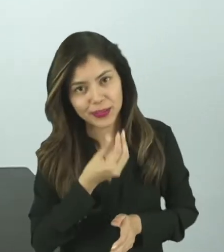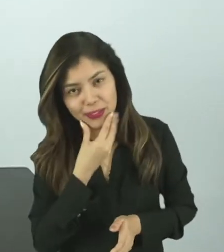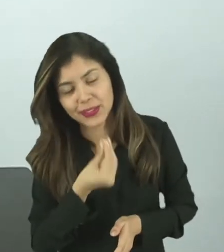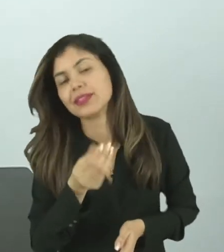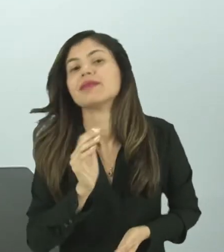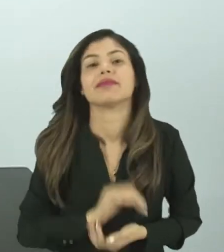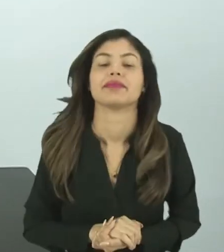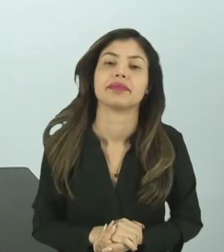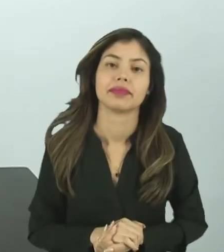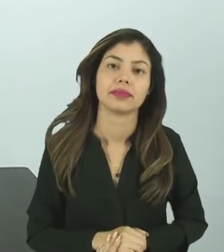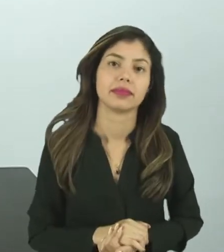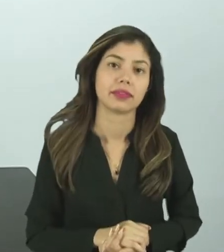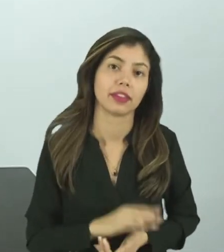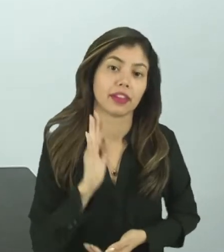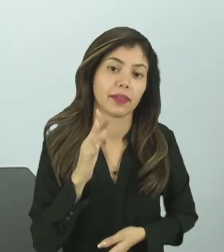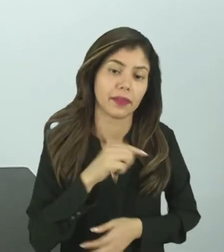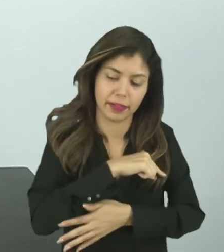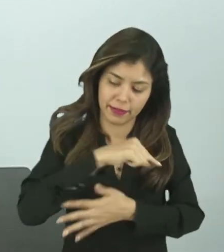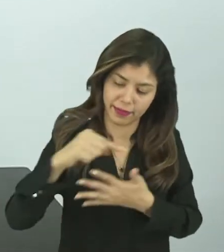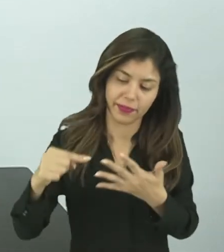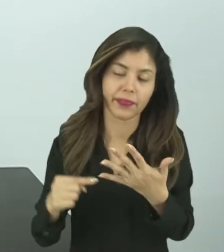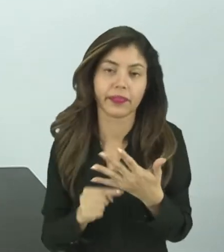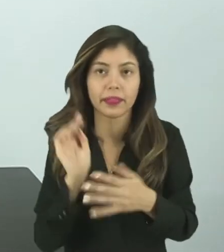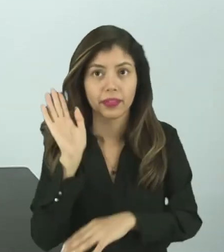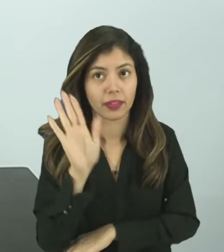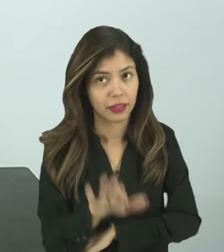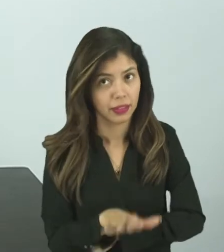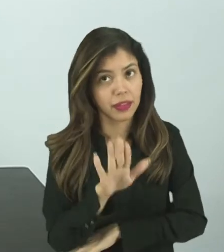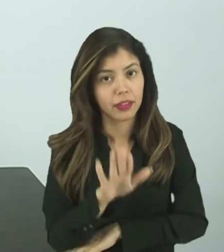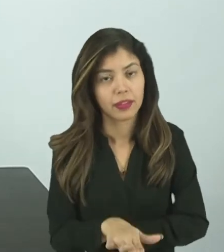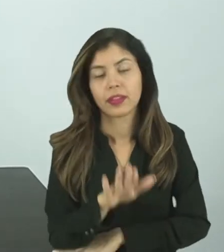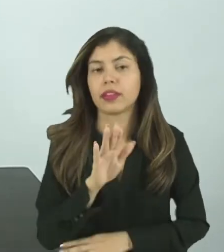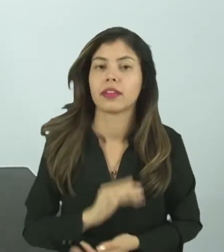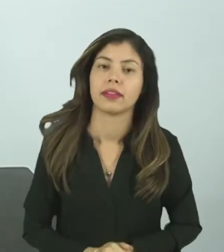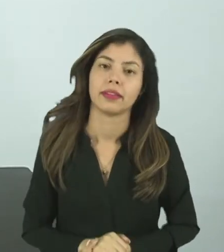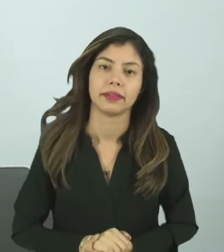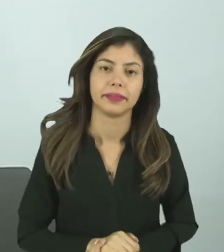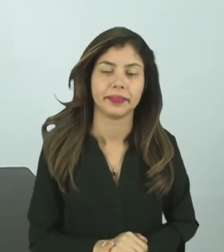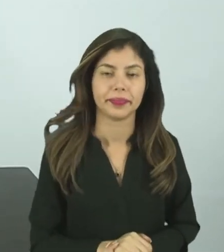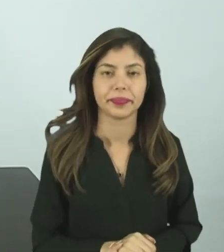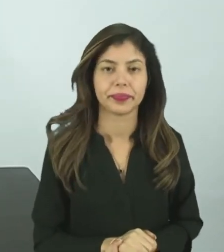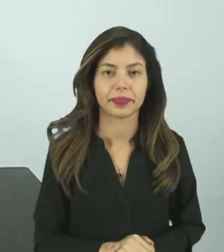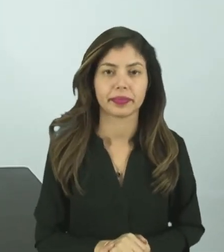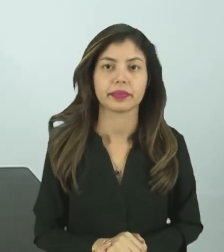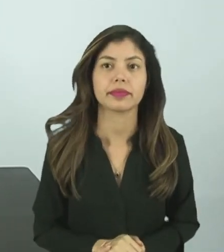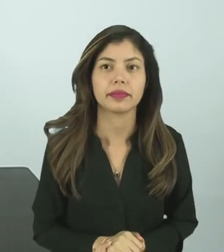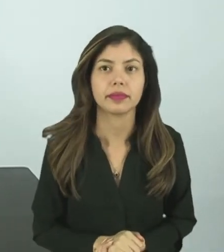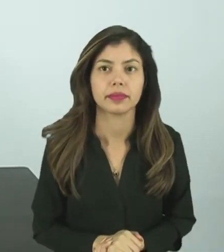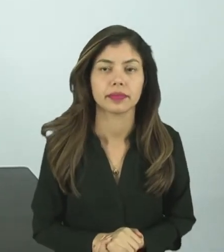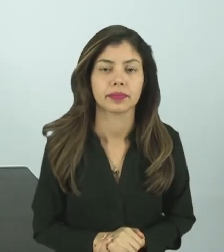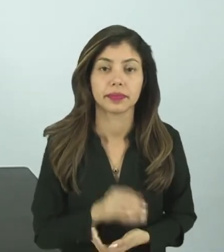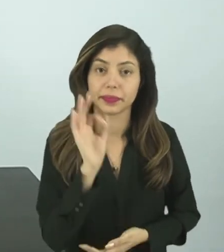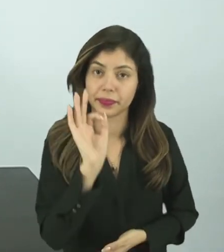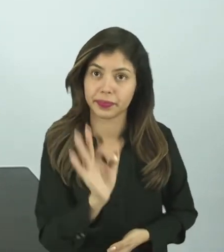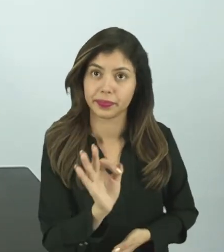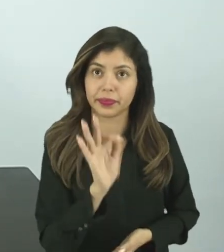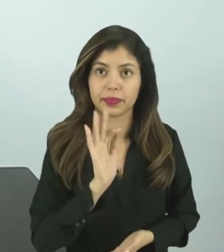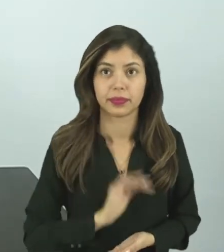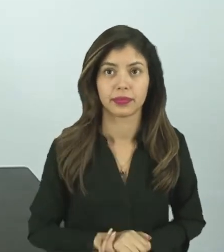Então, aí nós já temos várias atividades que nós fazemos no período da tarde, certo?